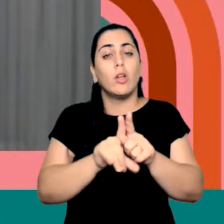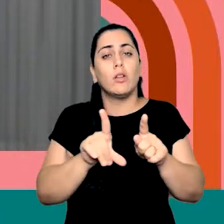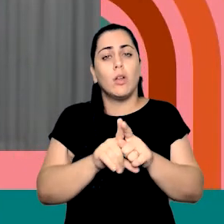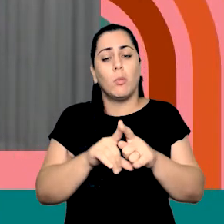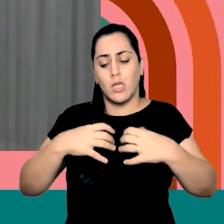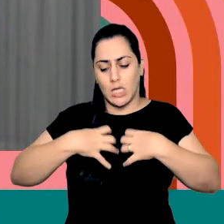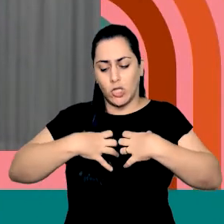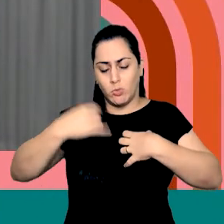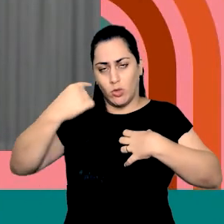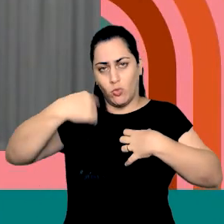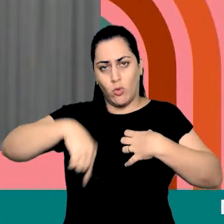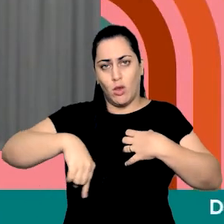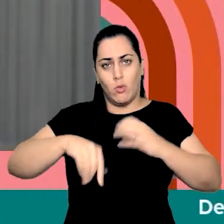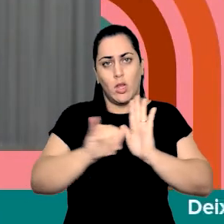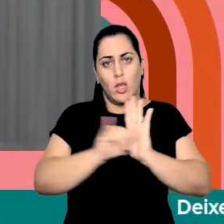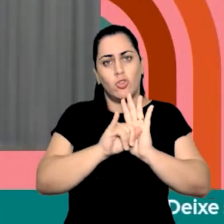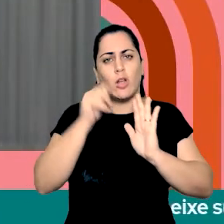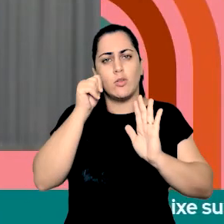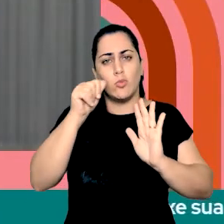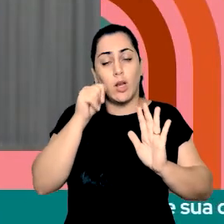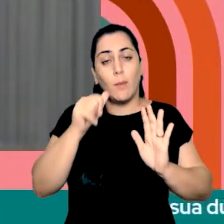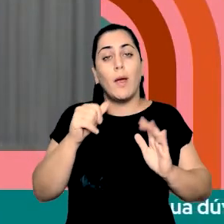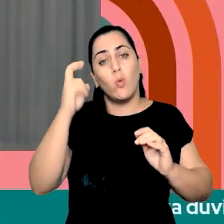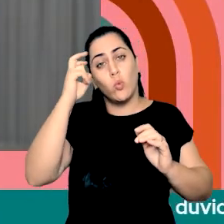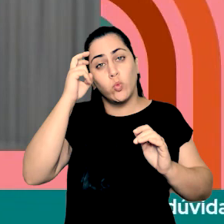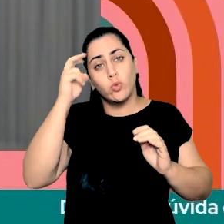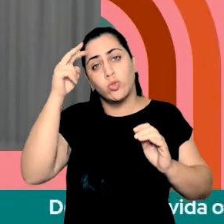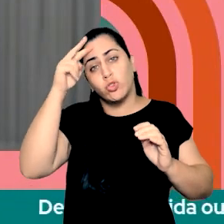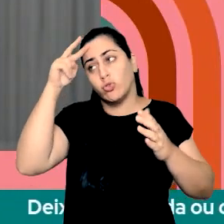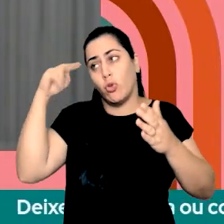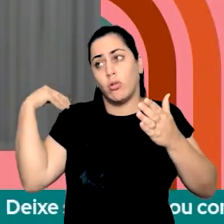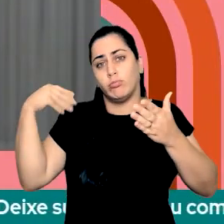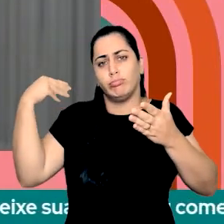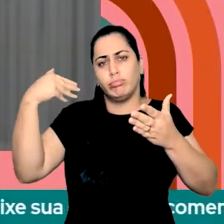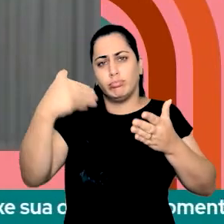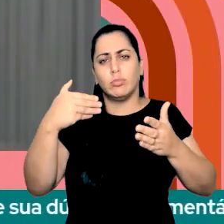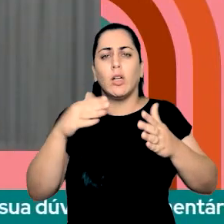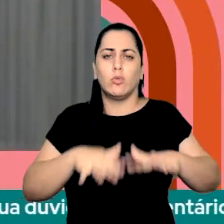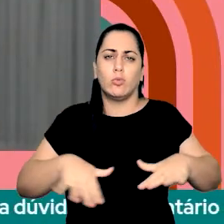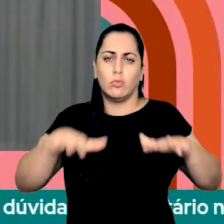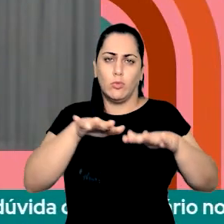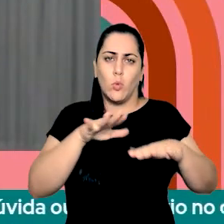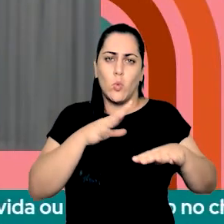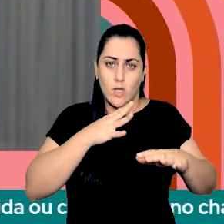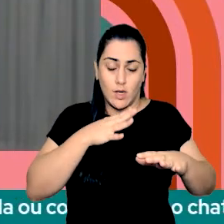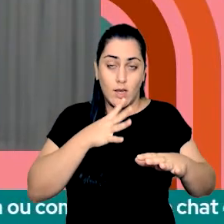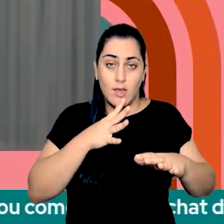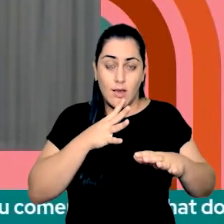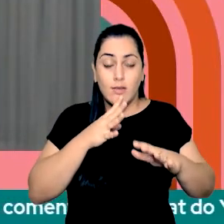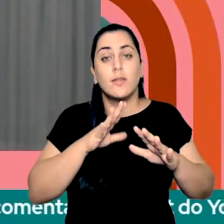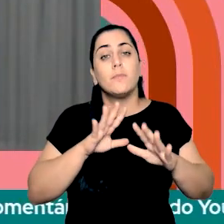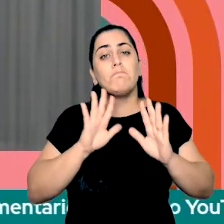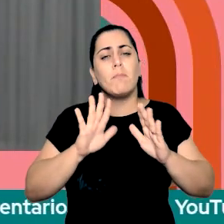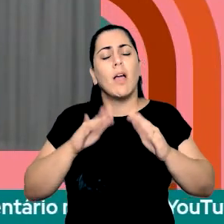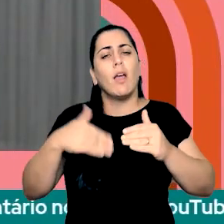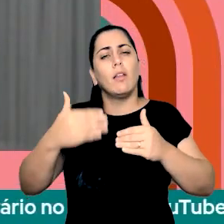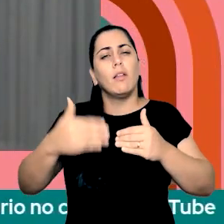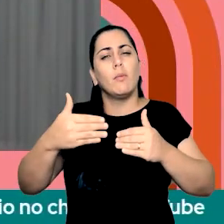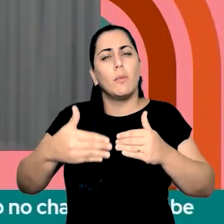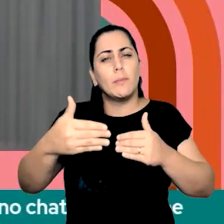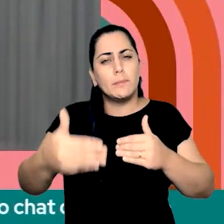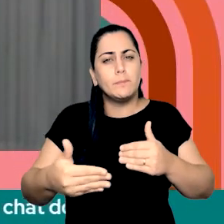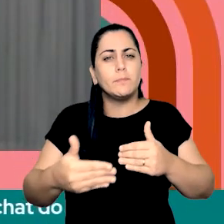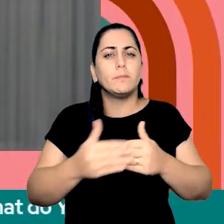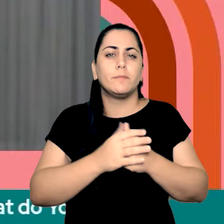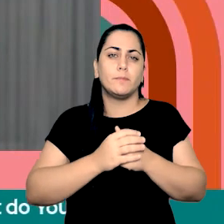entende como mulher. culturalmente e historicamente, essa é a concepção conhecida de mulher. E, a partir daí, várias